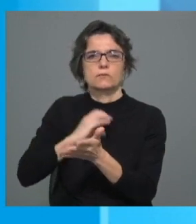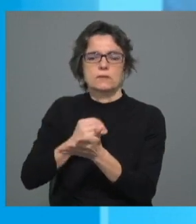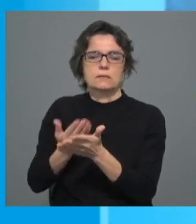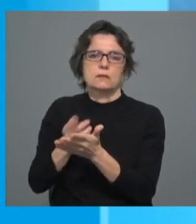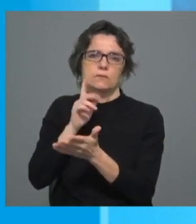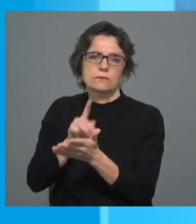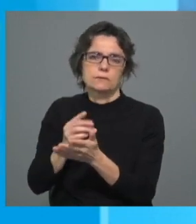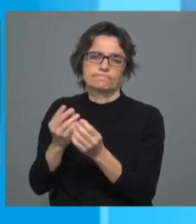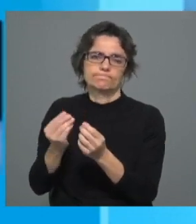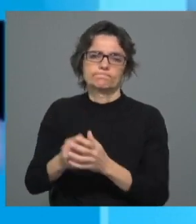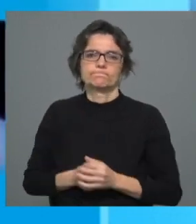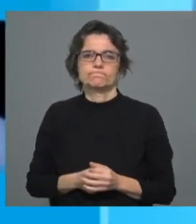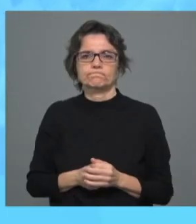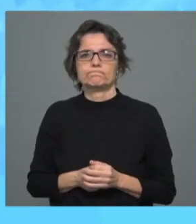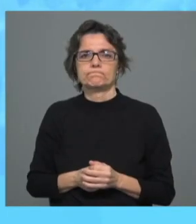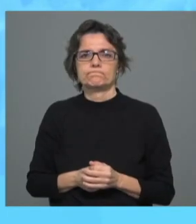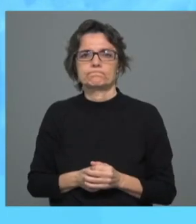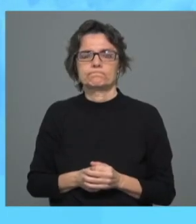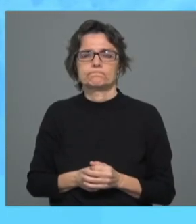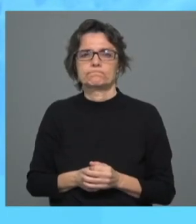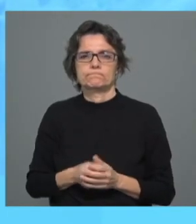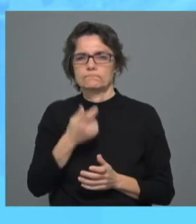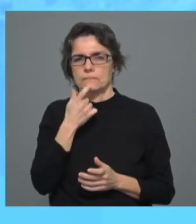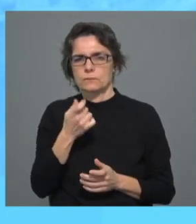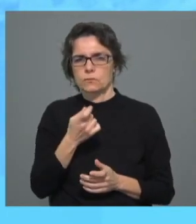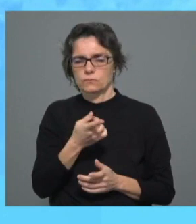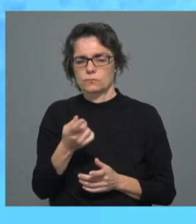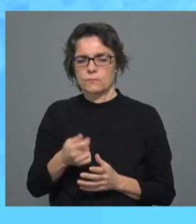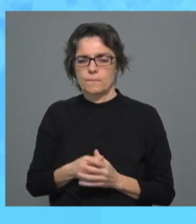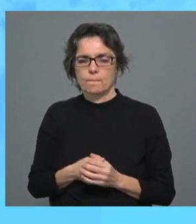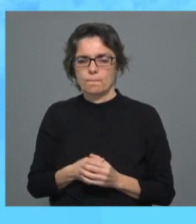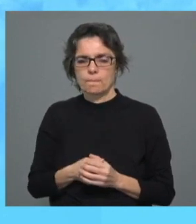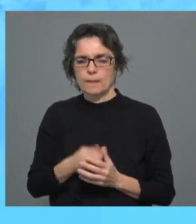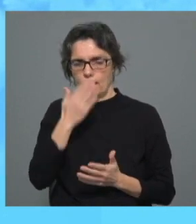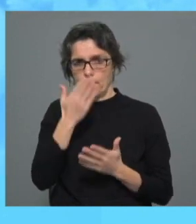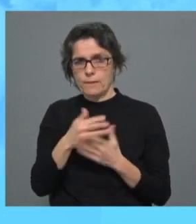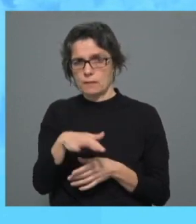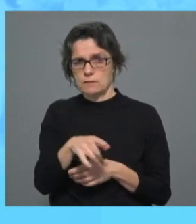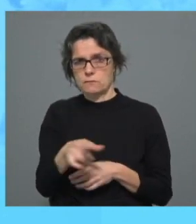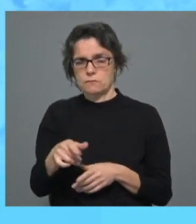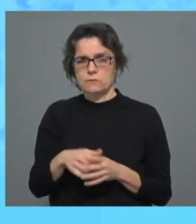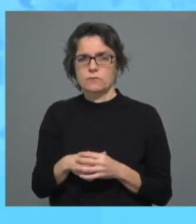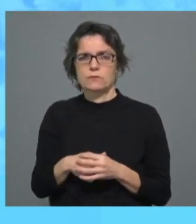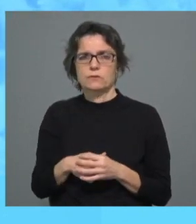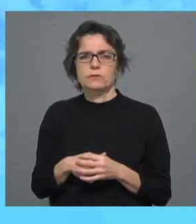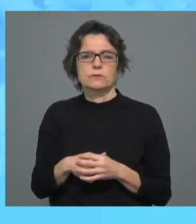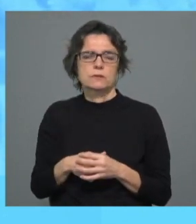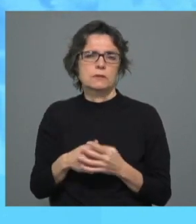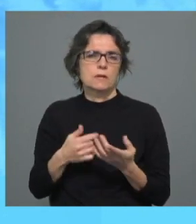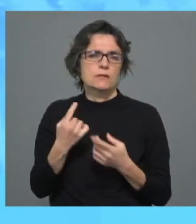etc. Há nestas ocasiões o perigo de tomar o todo pela parte